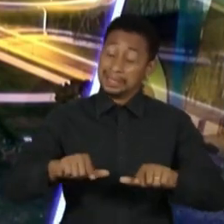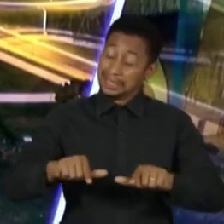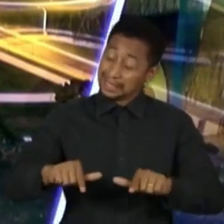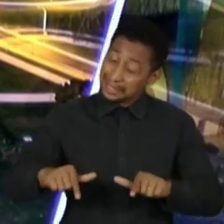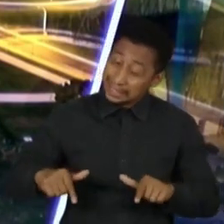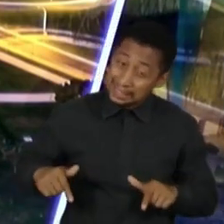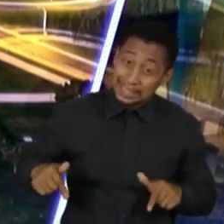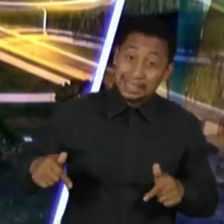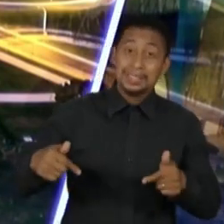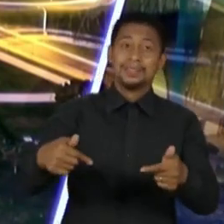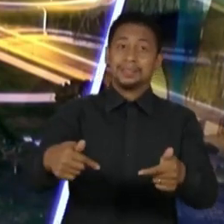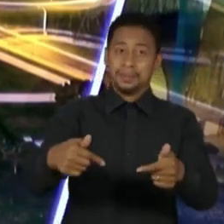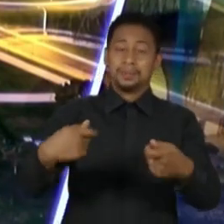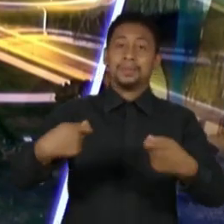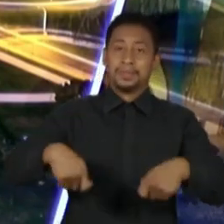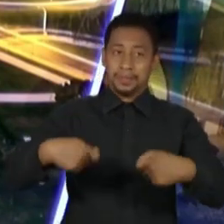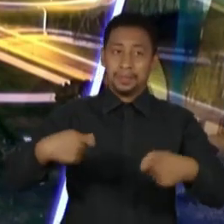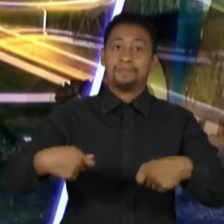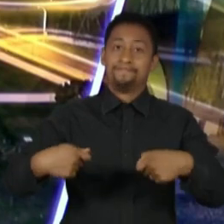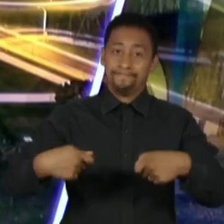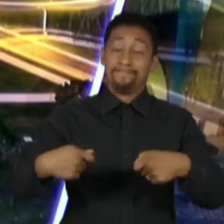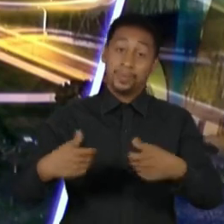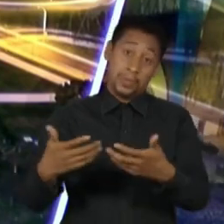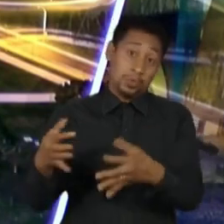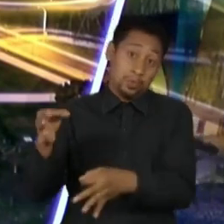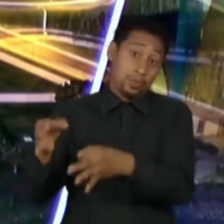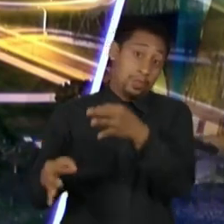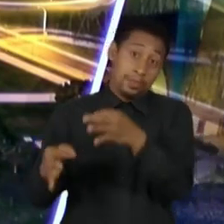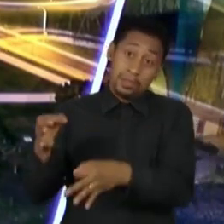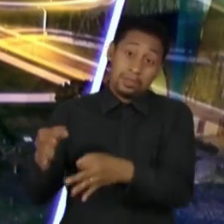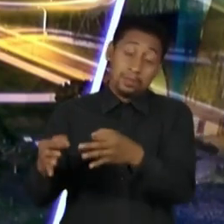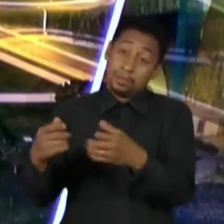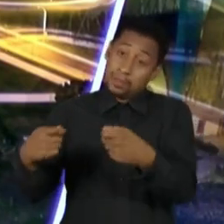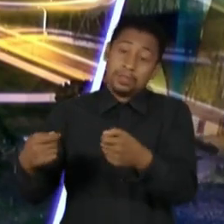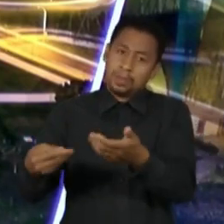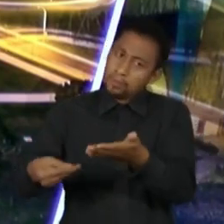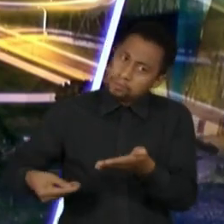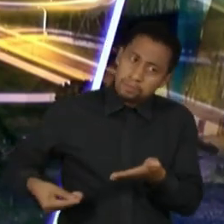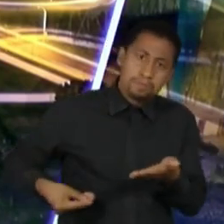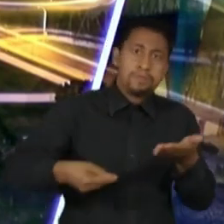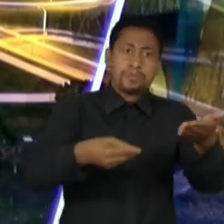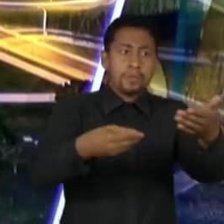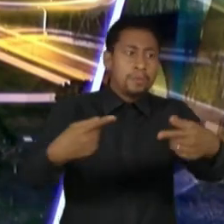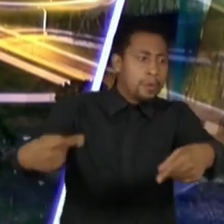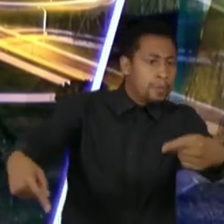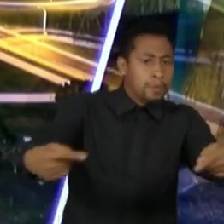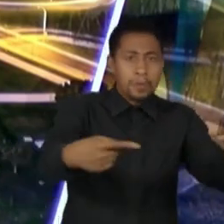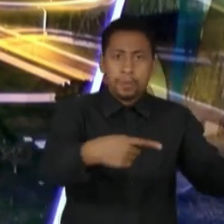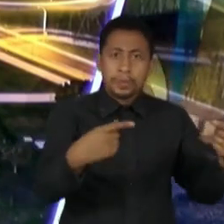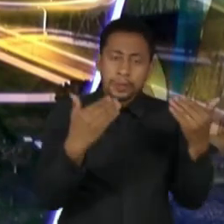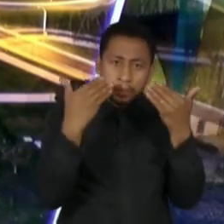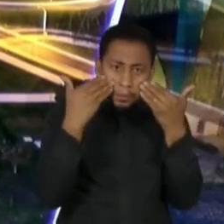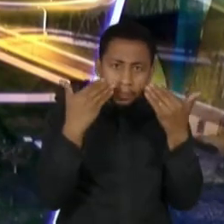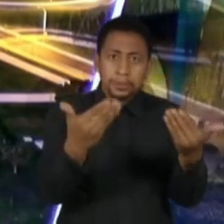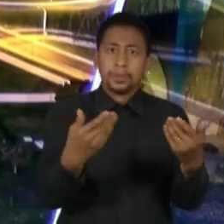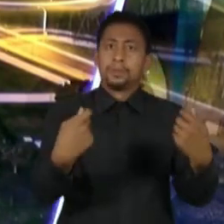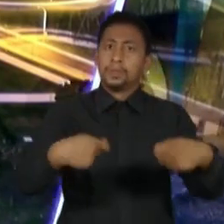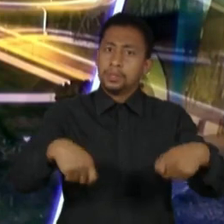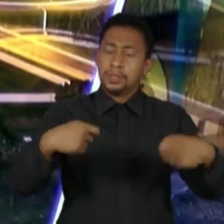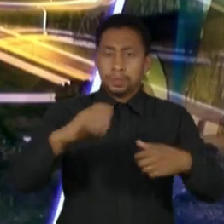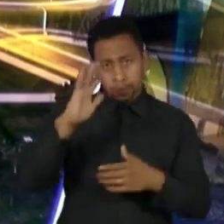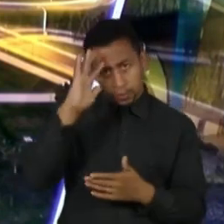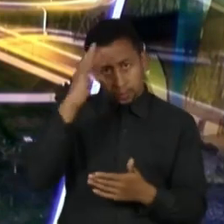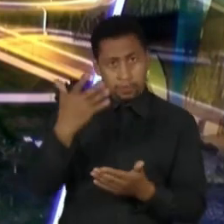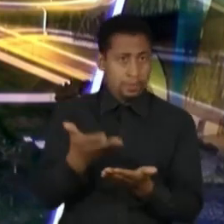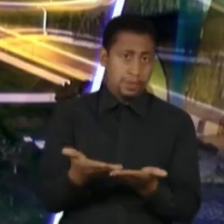isso e a importância desses julgamentos serem levados publicamente para o debate, a discussão e a conclusão